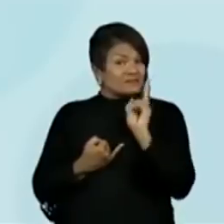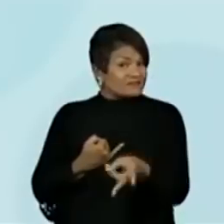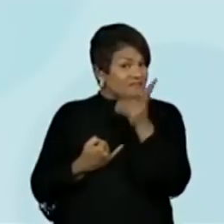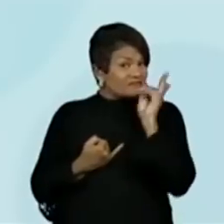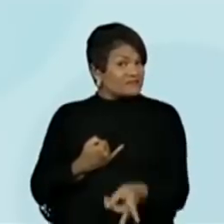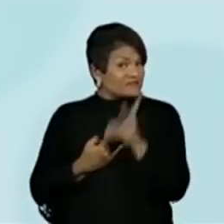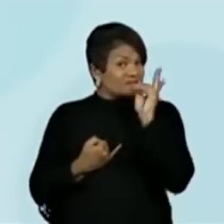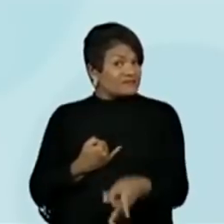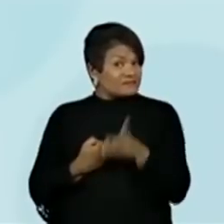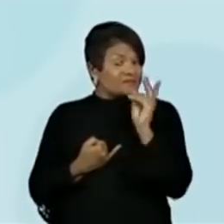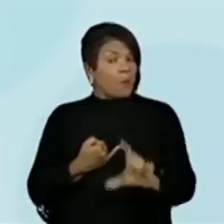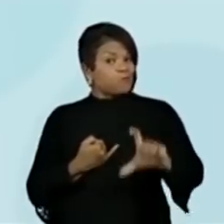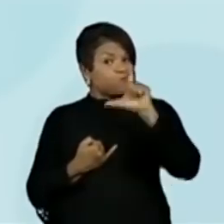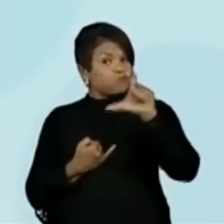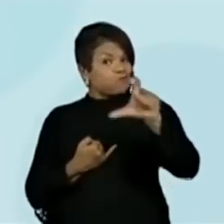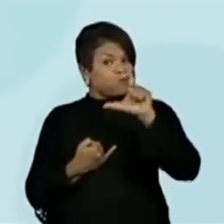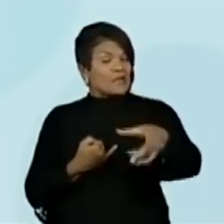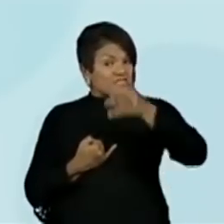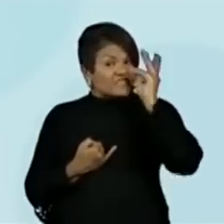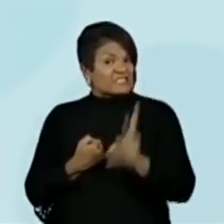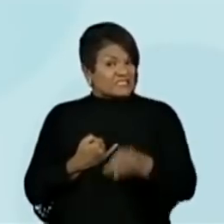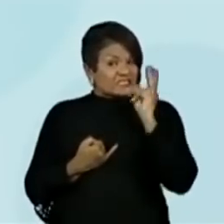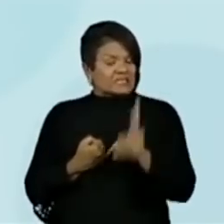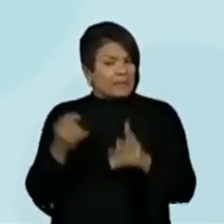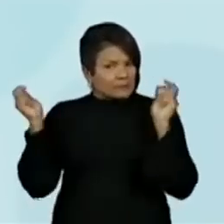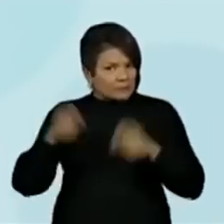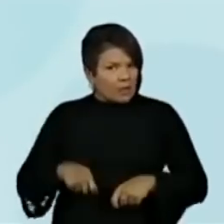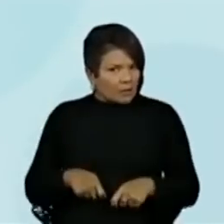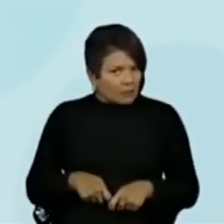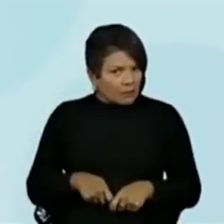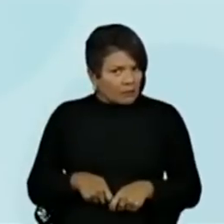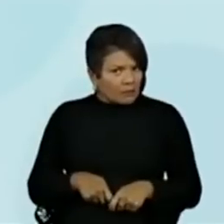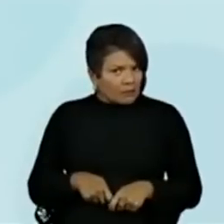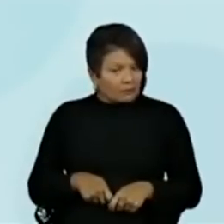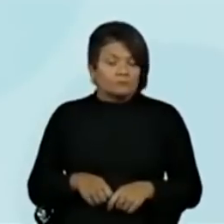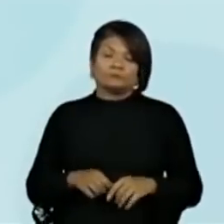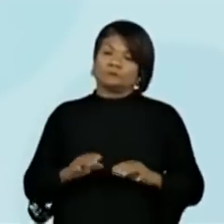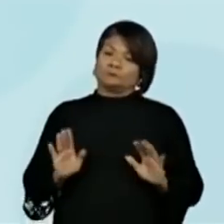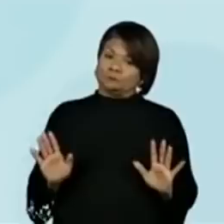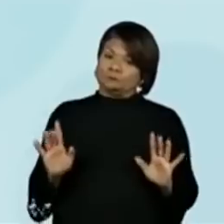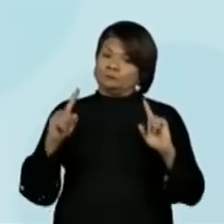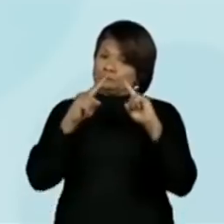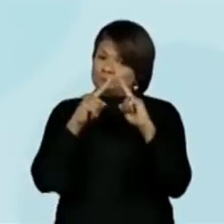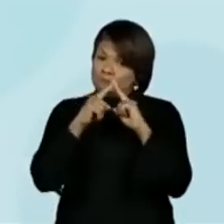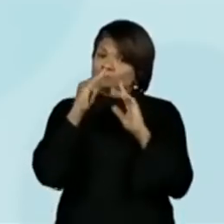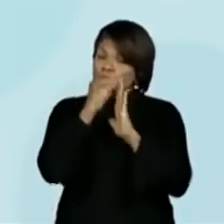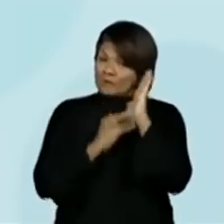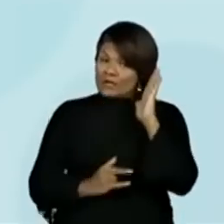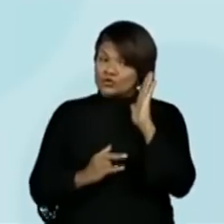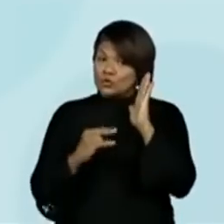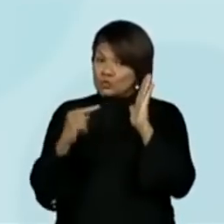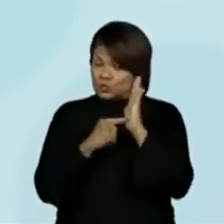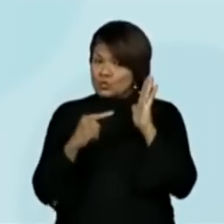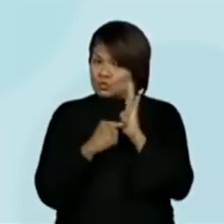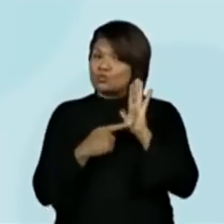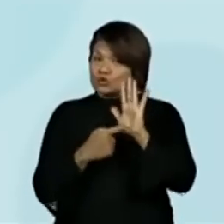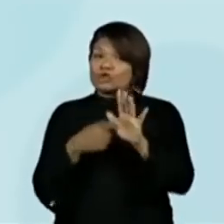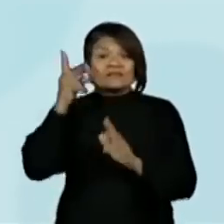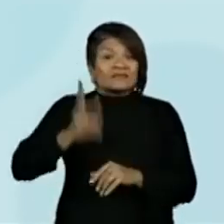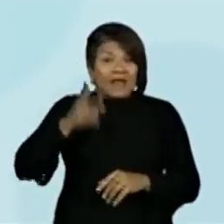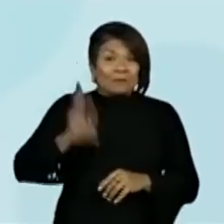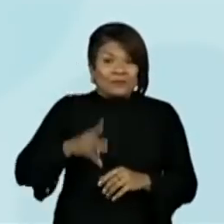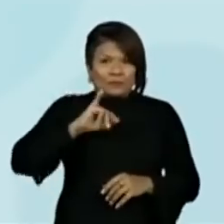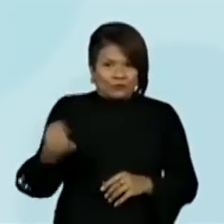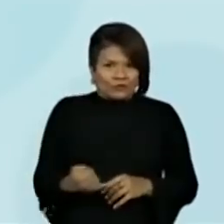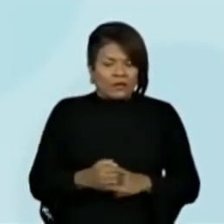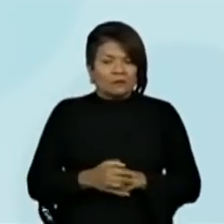sempre aqui, hein? Expressão. O que é isso, professor? Expressão. De acordo com o texto, pode ser aproveitado sempre. Essa eu não